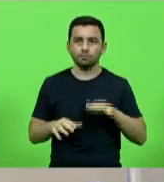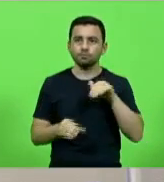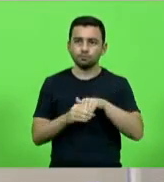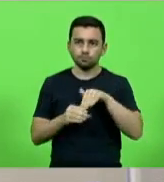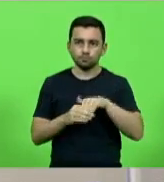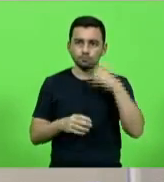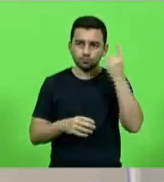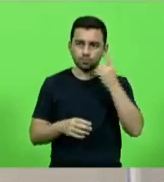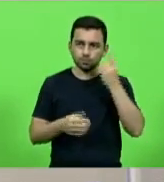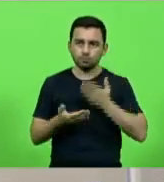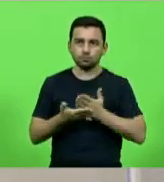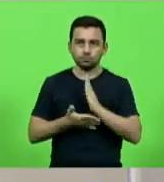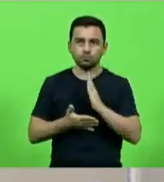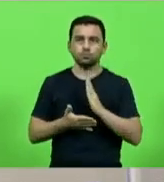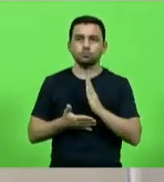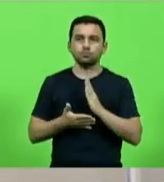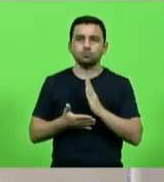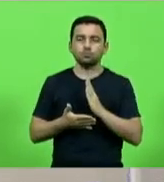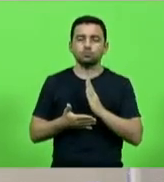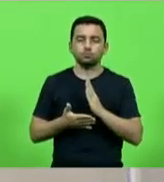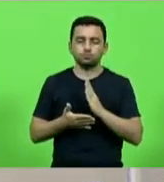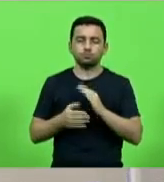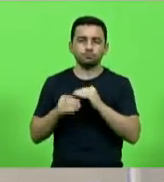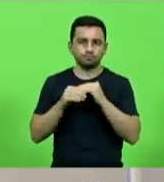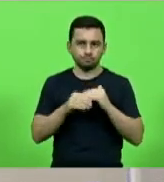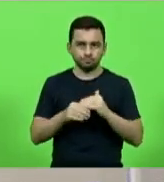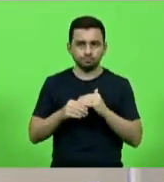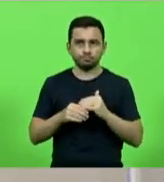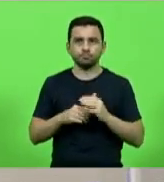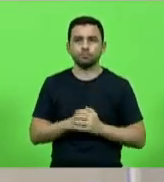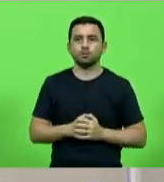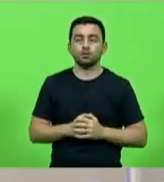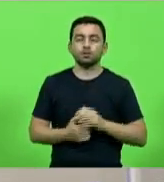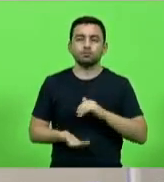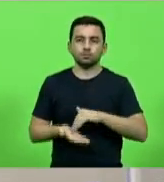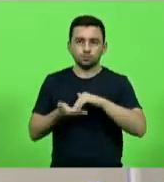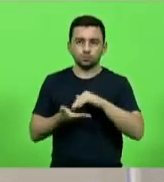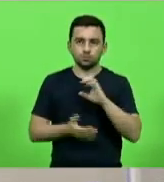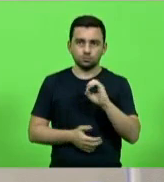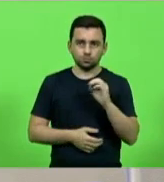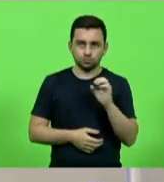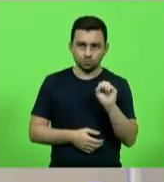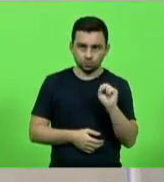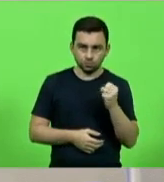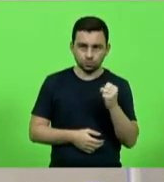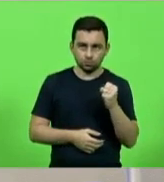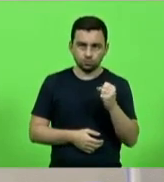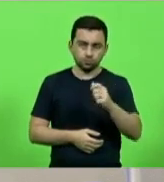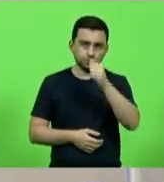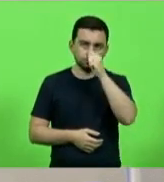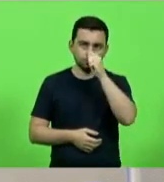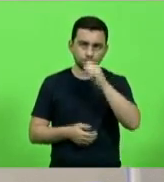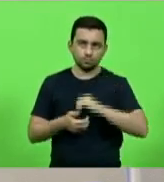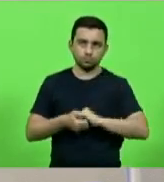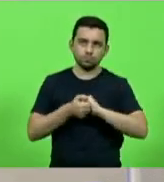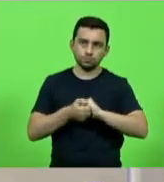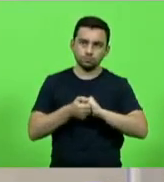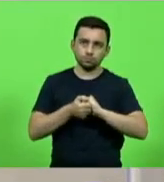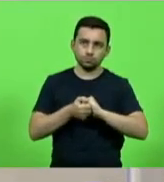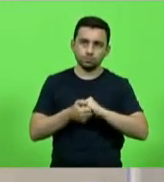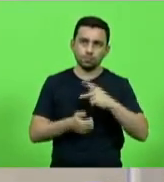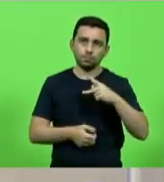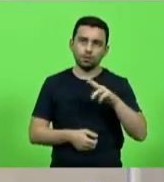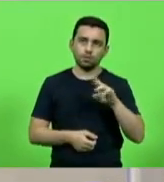Deputados que aprovam, permaneçam como se encontra. Aprovado por unanimidade. Moção 08, autor, deputado João Amin, cumprimentando o Paula